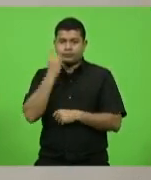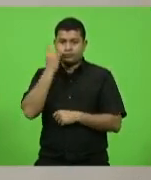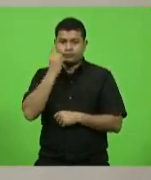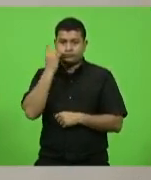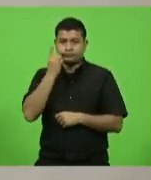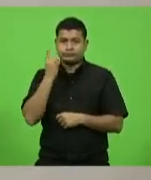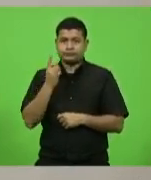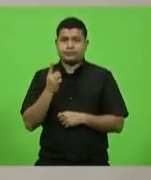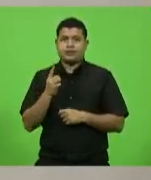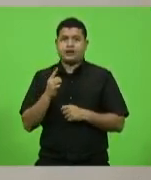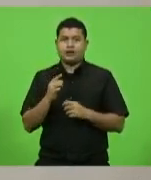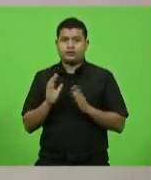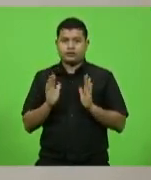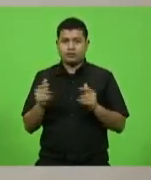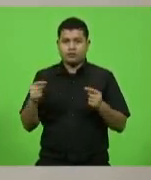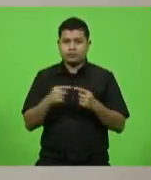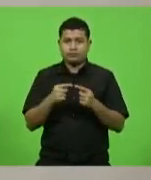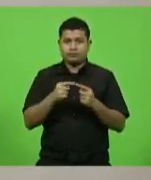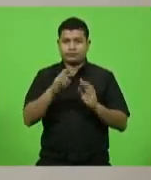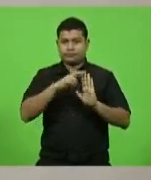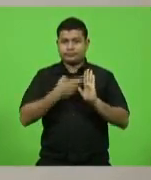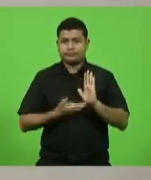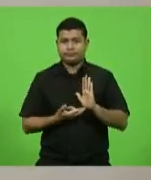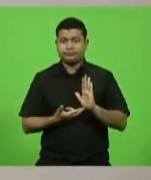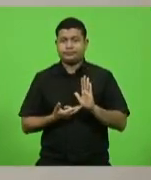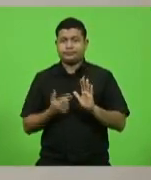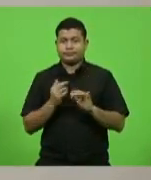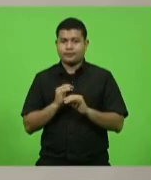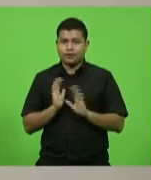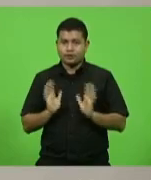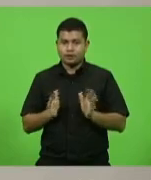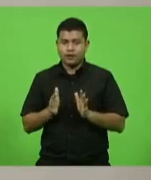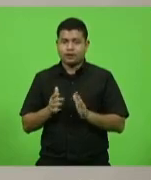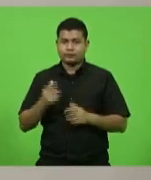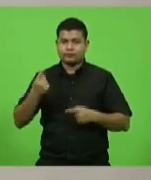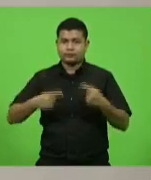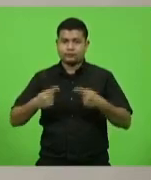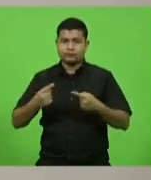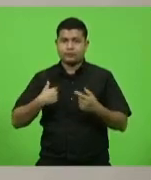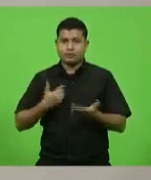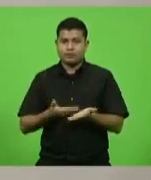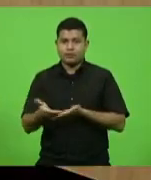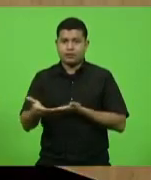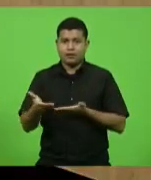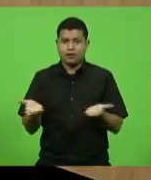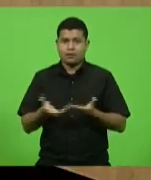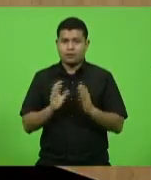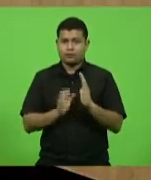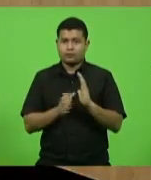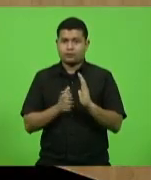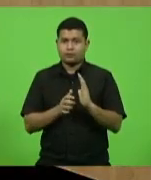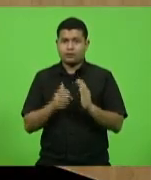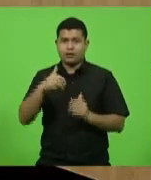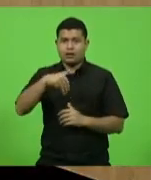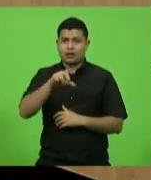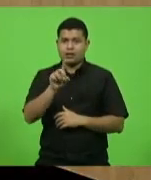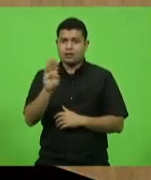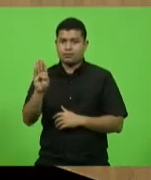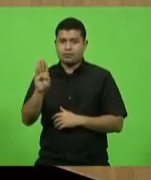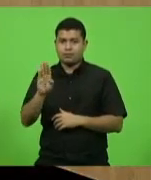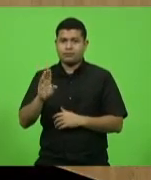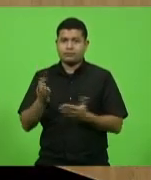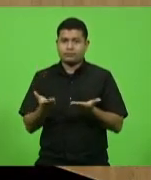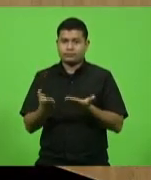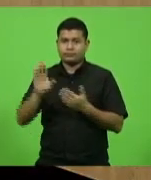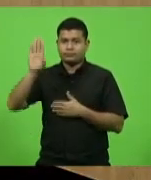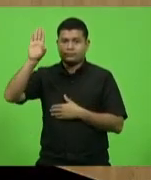conforme a norma já citada, e iniciaremos com a bancada do MDB. Tem a palavra